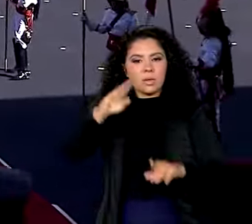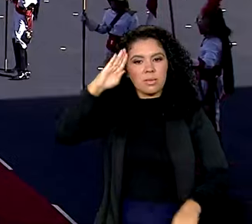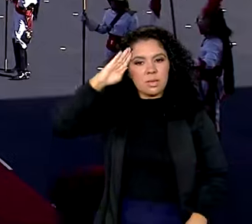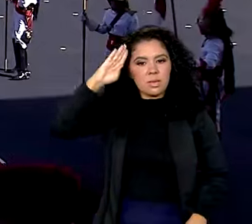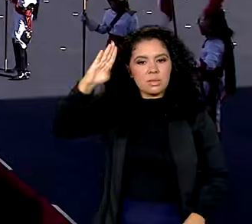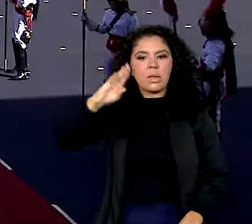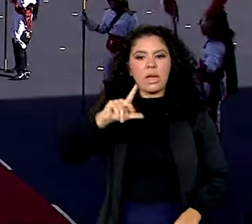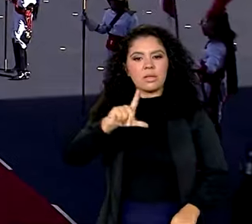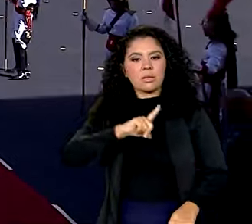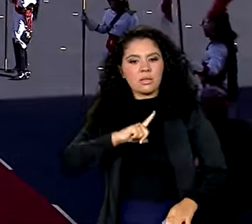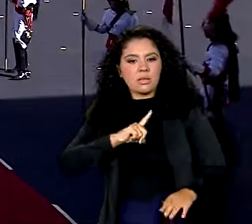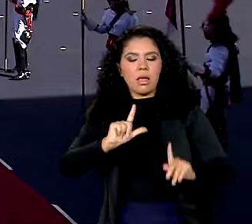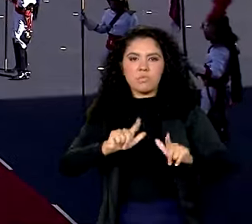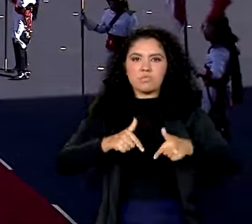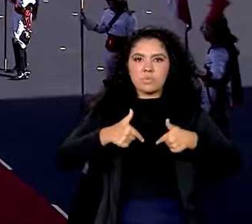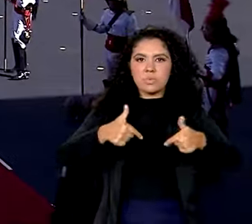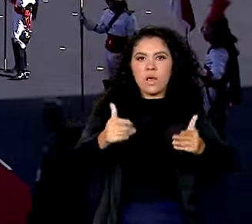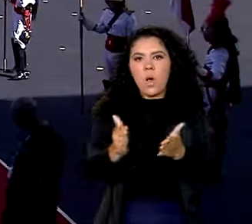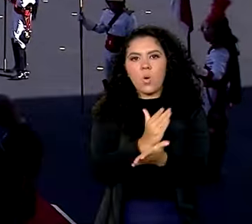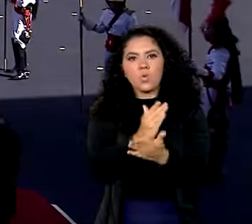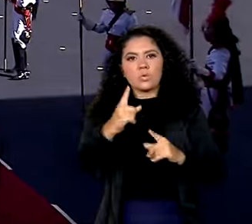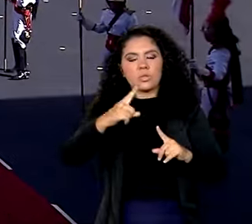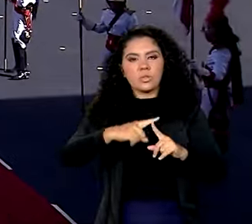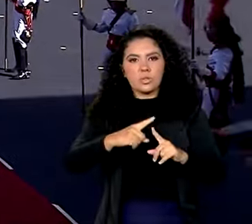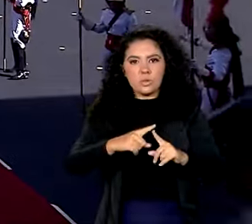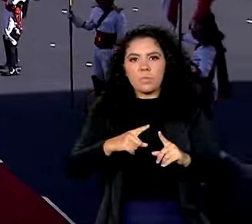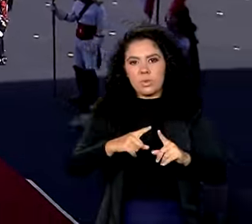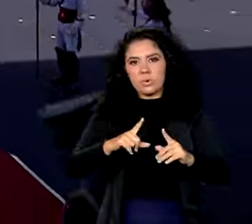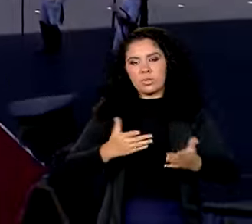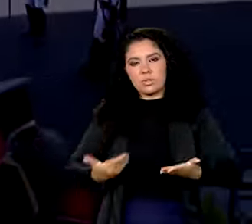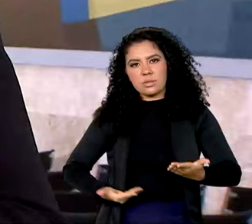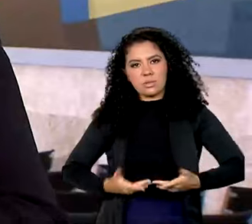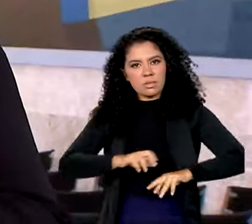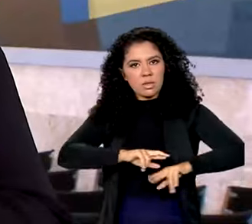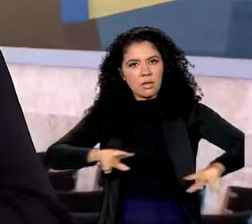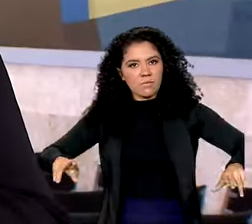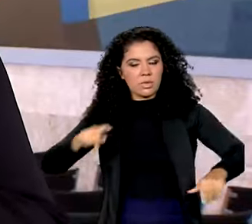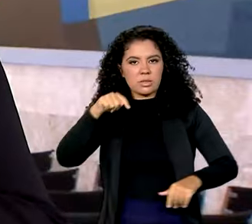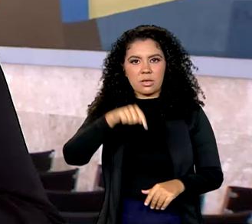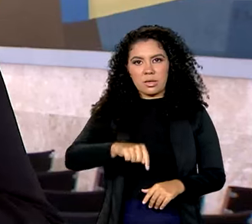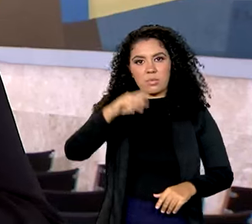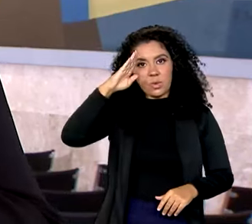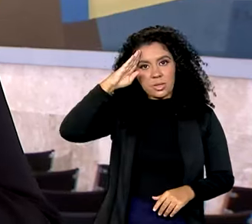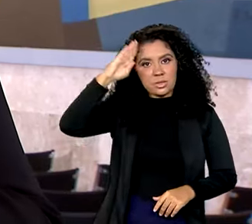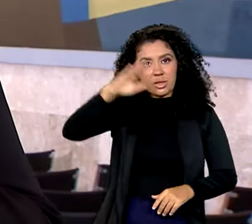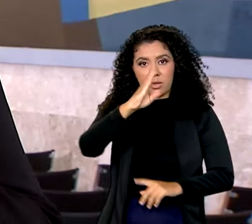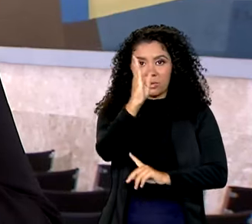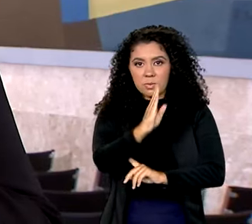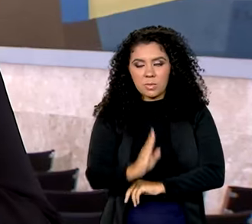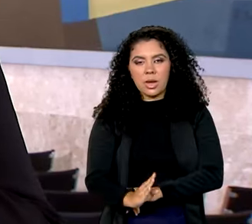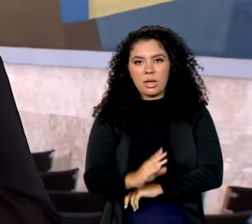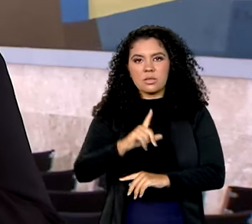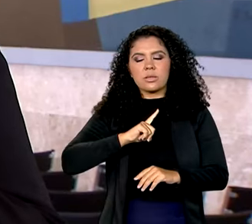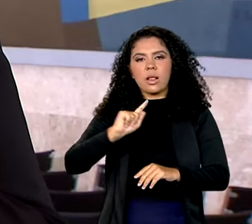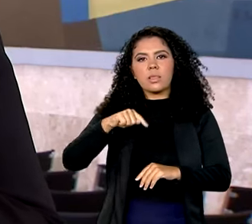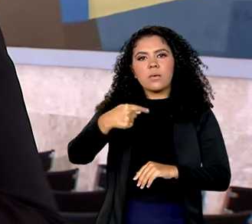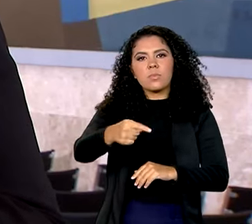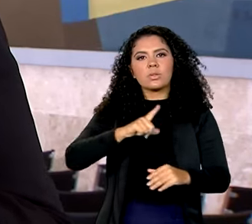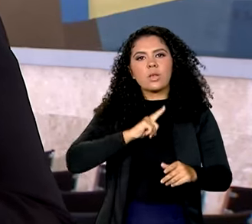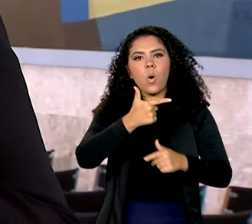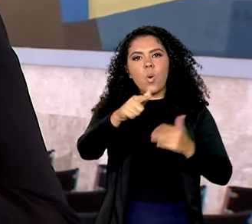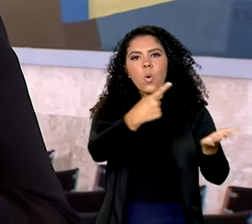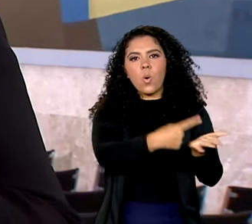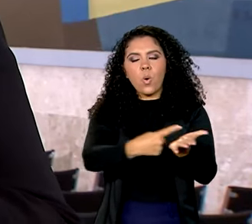prestado algum tipo de serviço para o Exército Brasileiro. Mais tarde, o presidente Lula tem outras agendas, são encontros com o